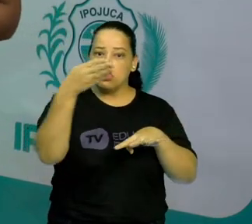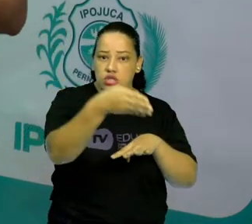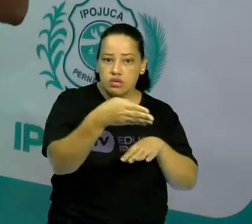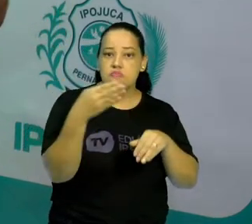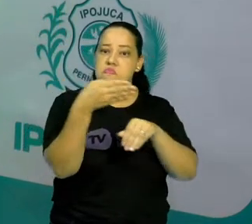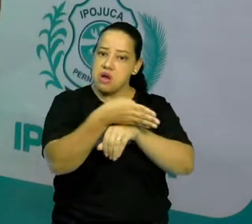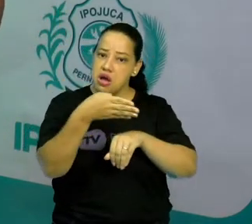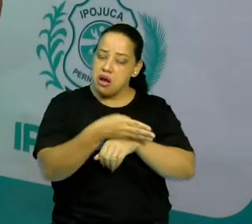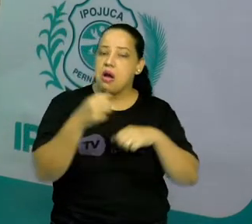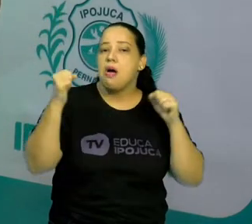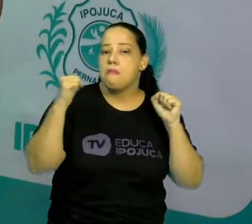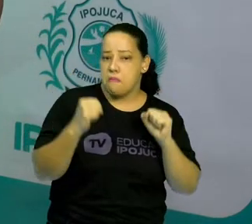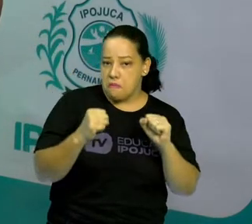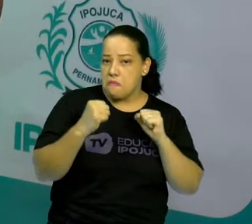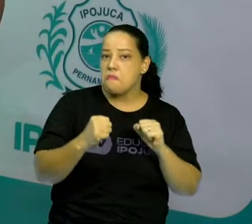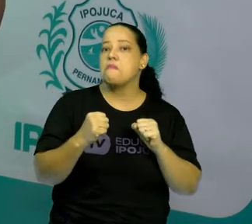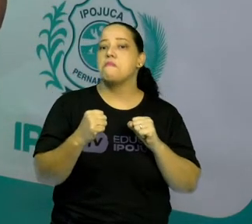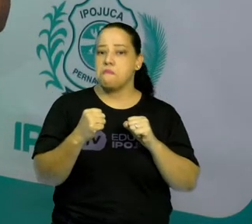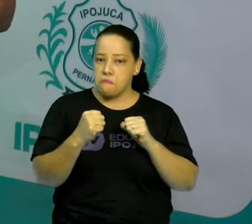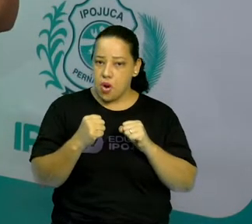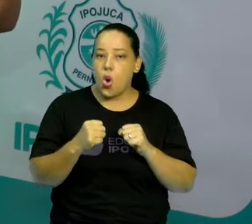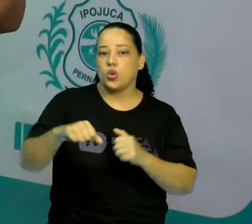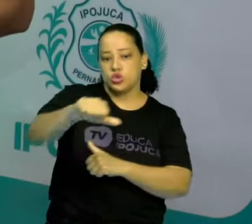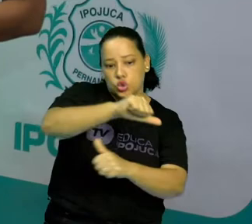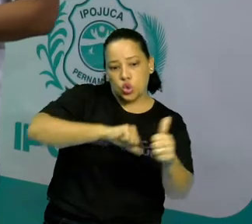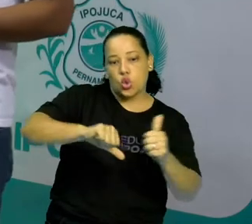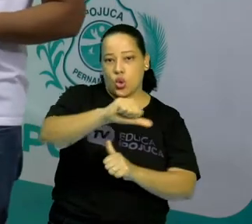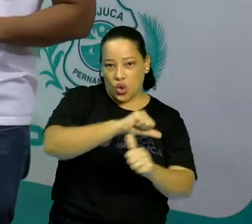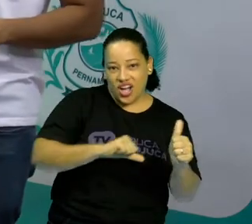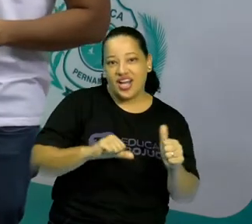com quem está atuando naquele momento.